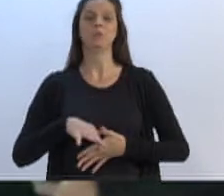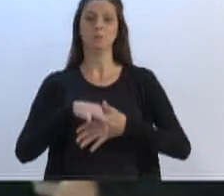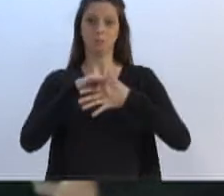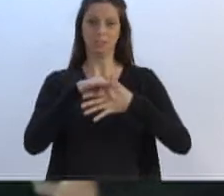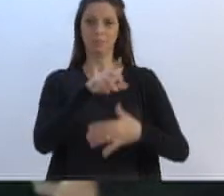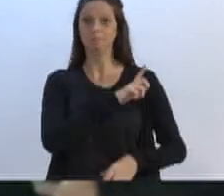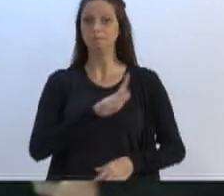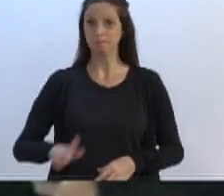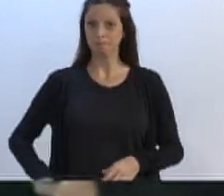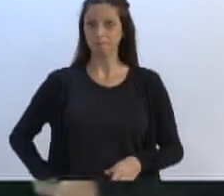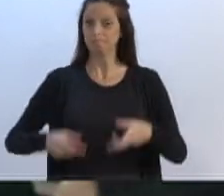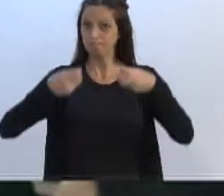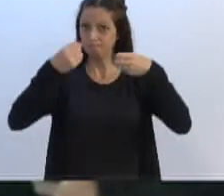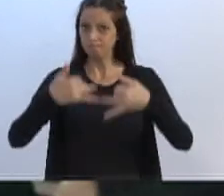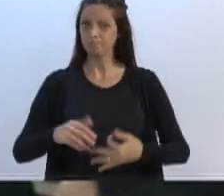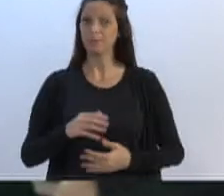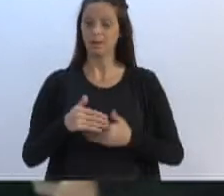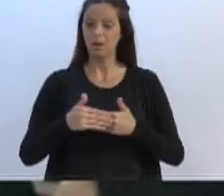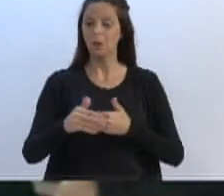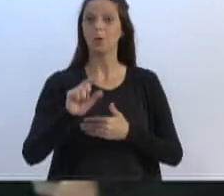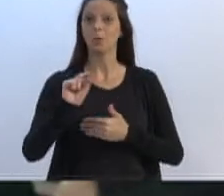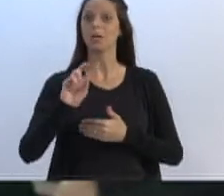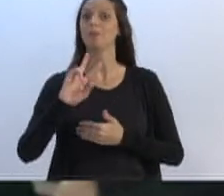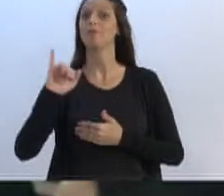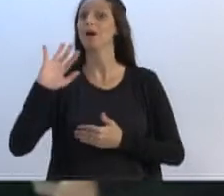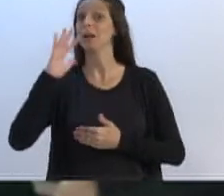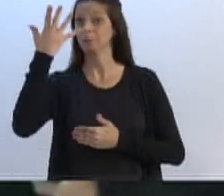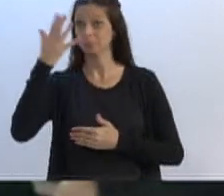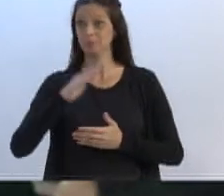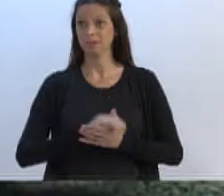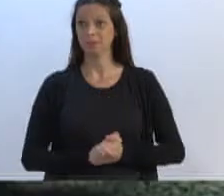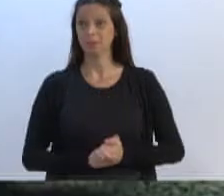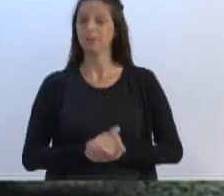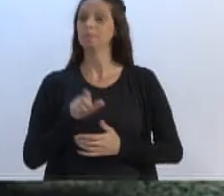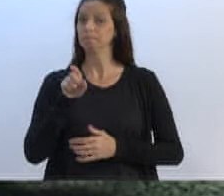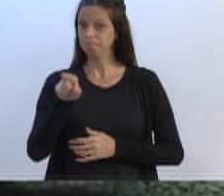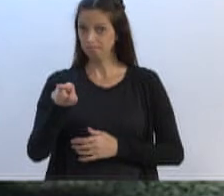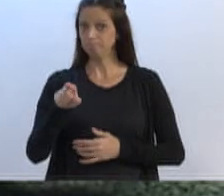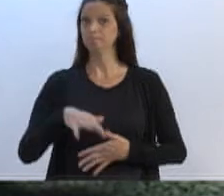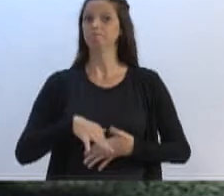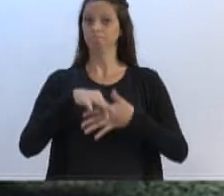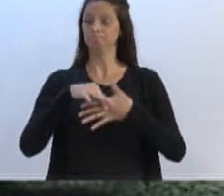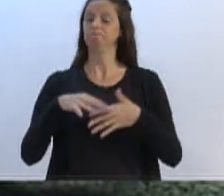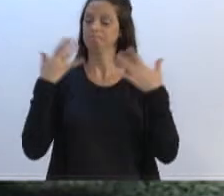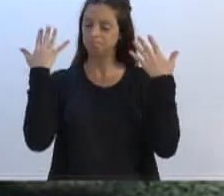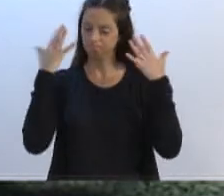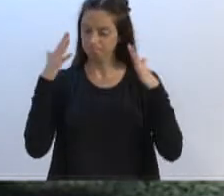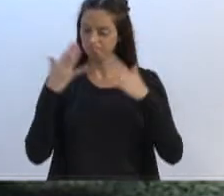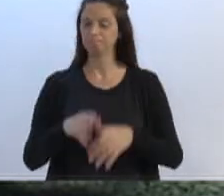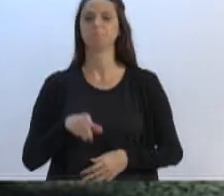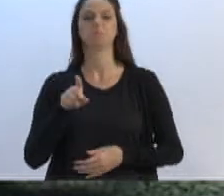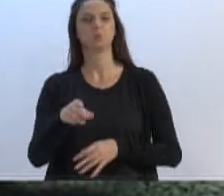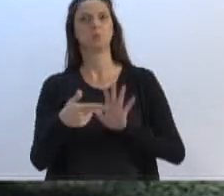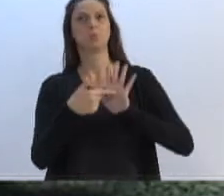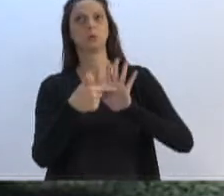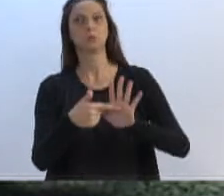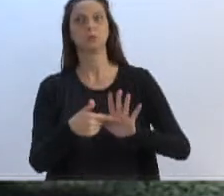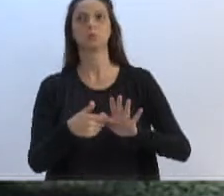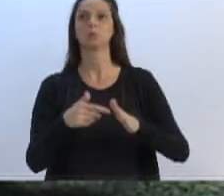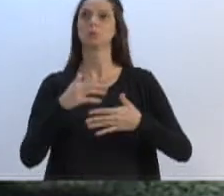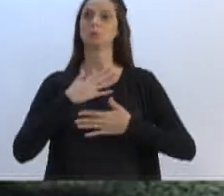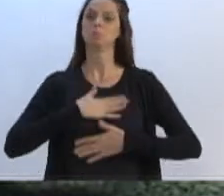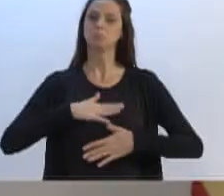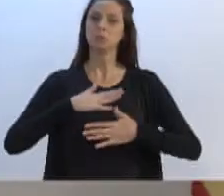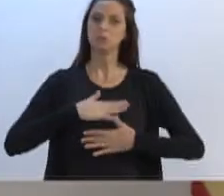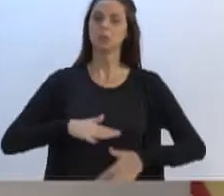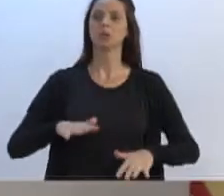o que vai acontecer de verdade. E é isso, líder. Continua se mostrando, sem fazer alarme, sem deixar as